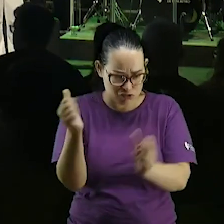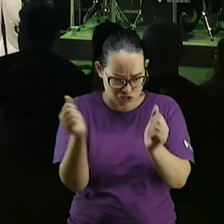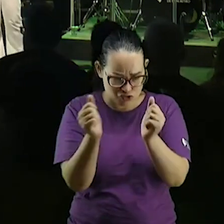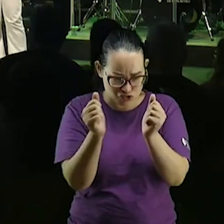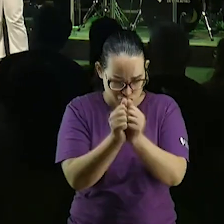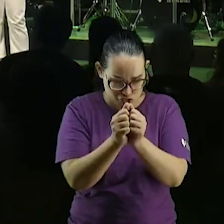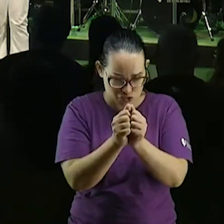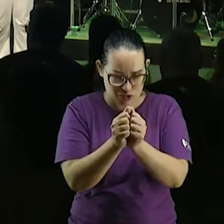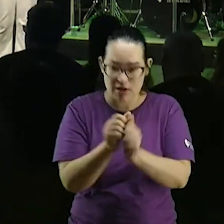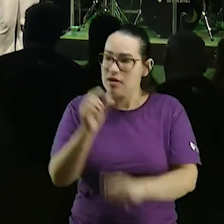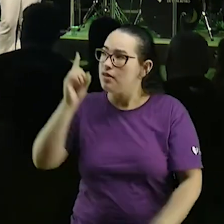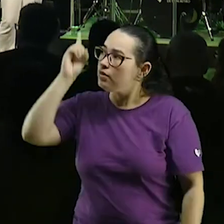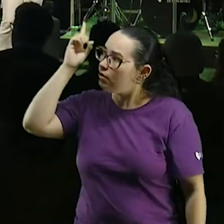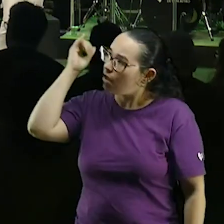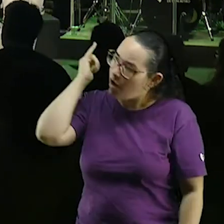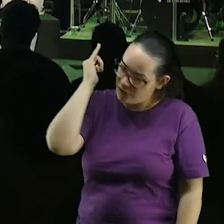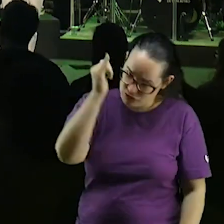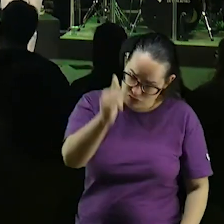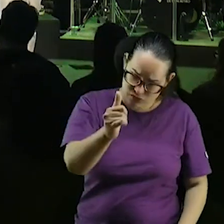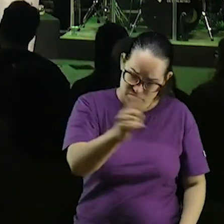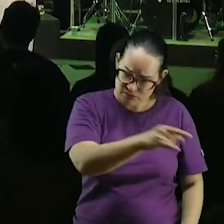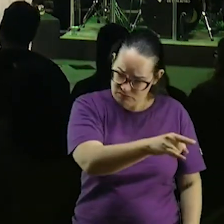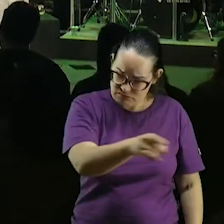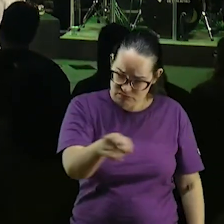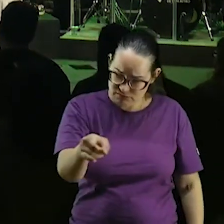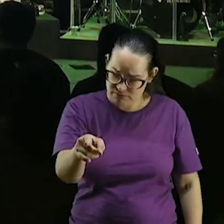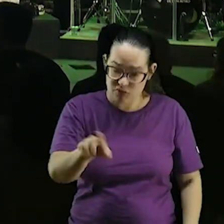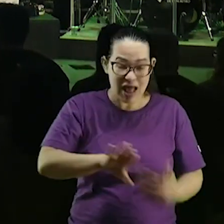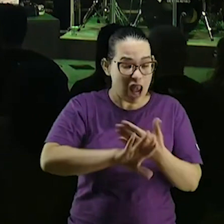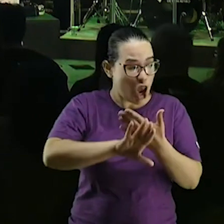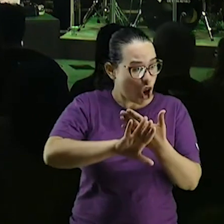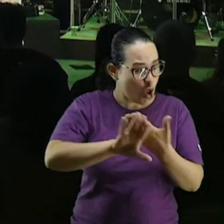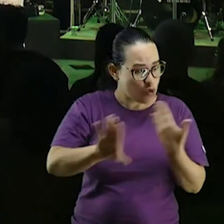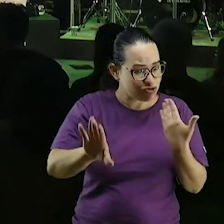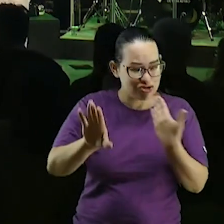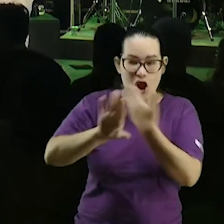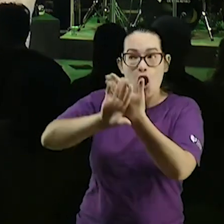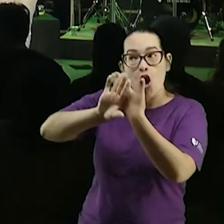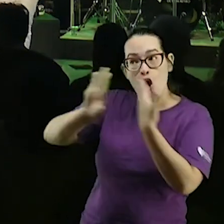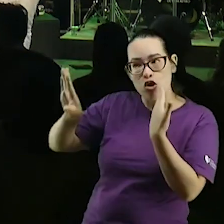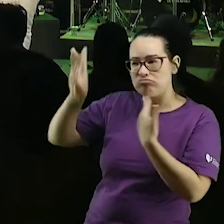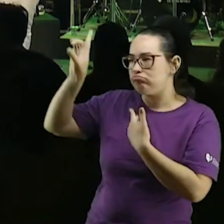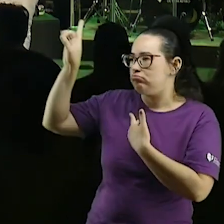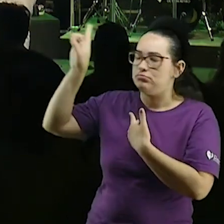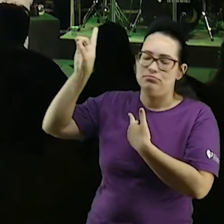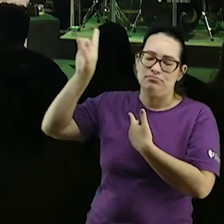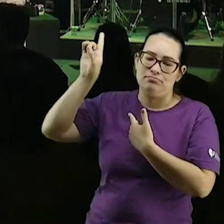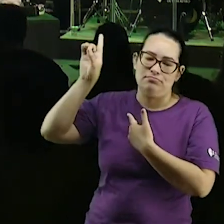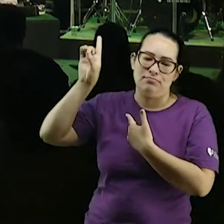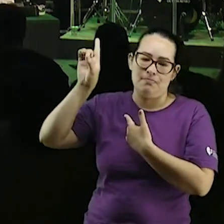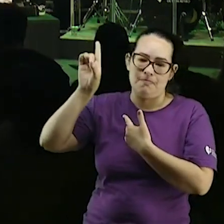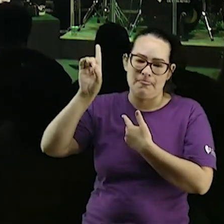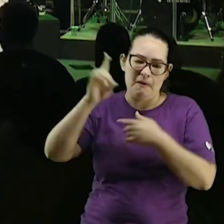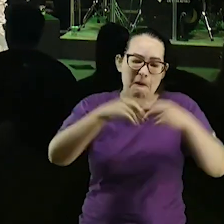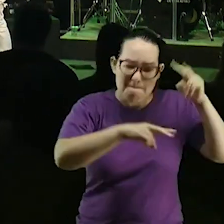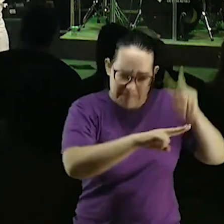Deus falou com você essa manhã não fique longe de Deus não permaneça no cativeiro